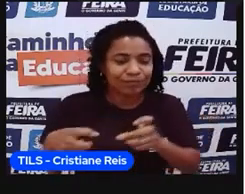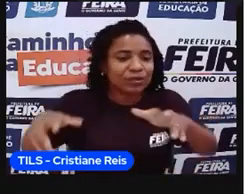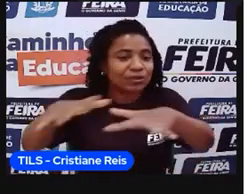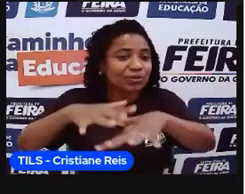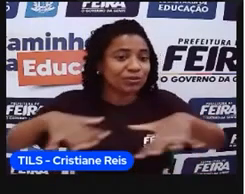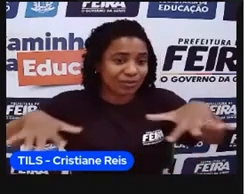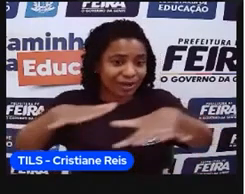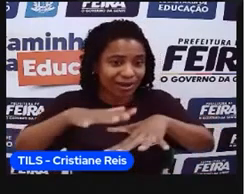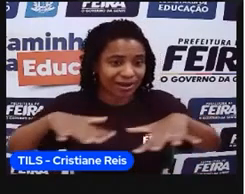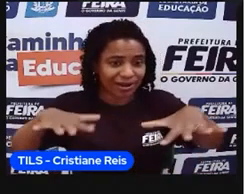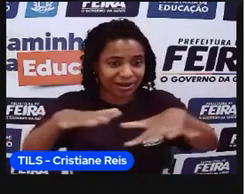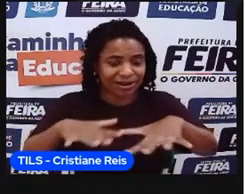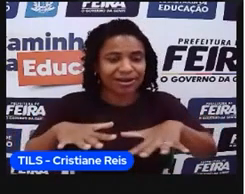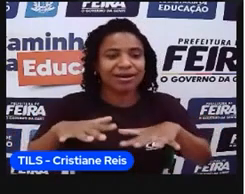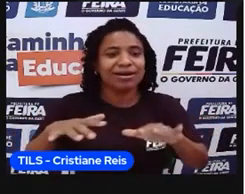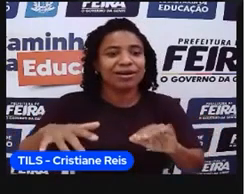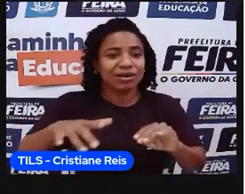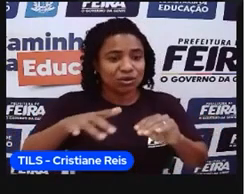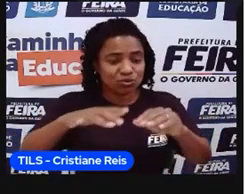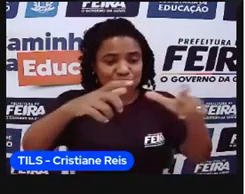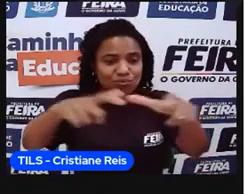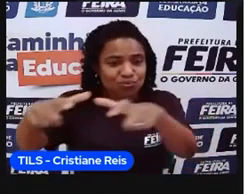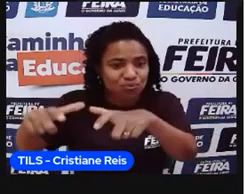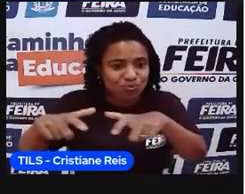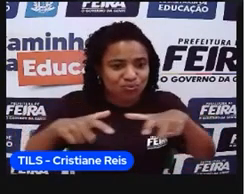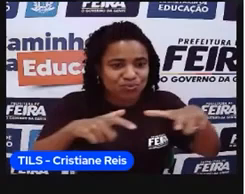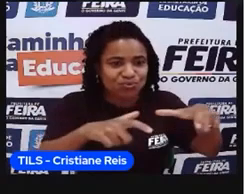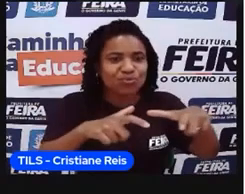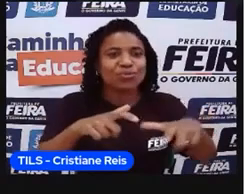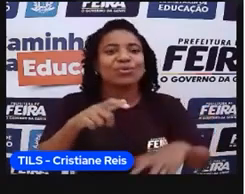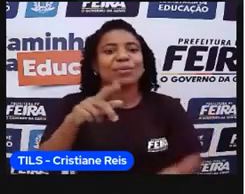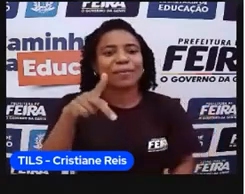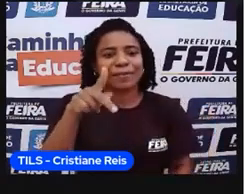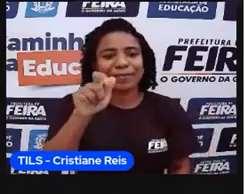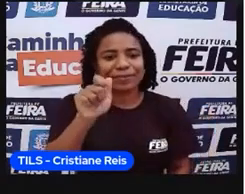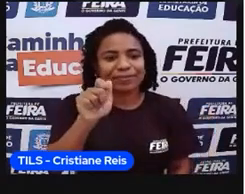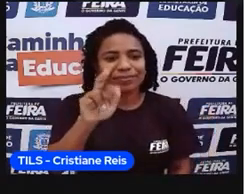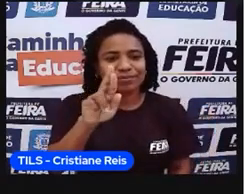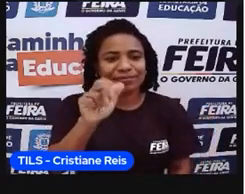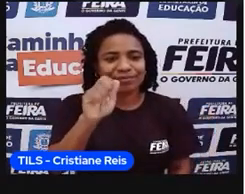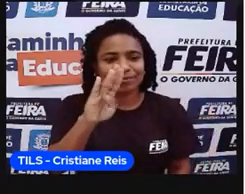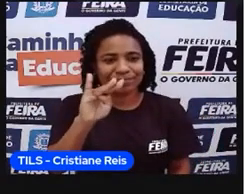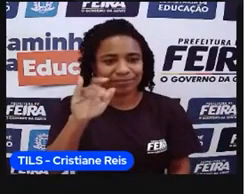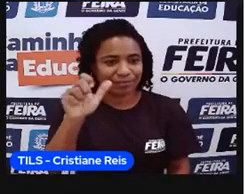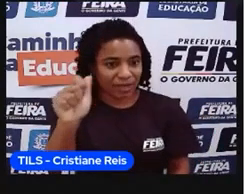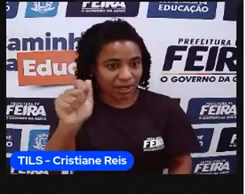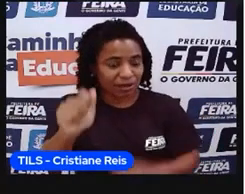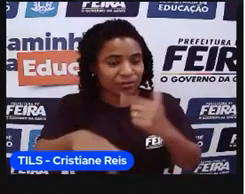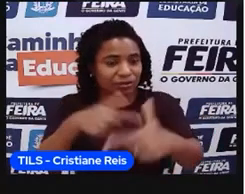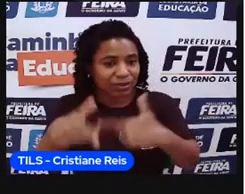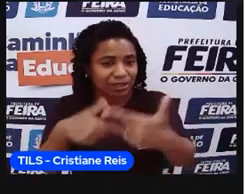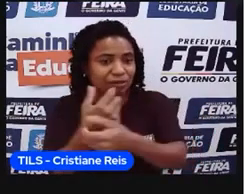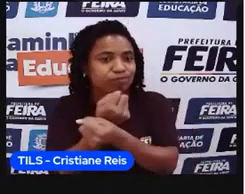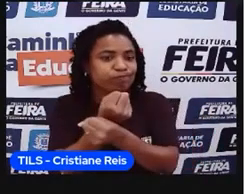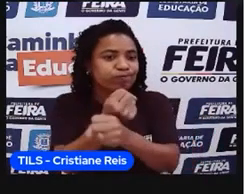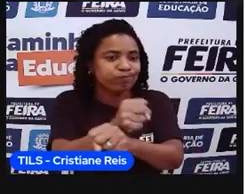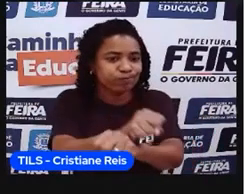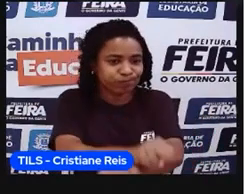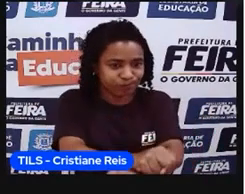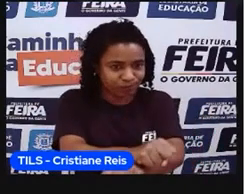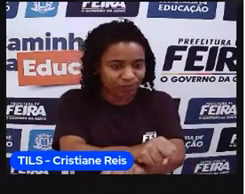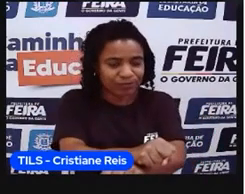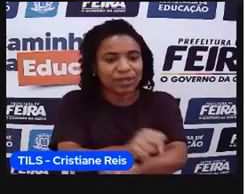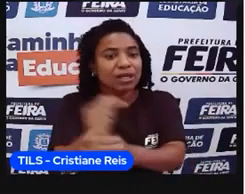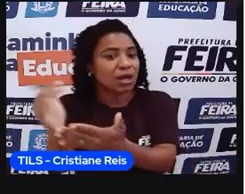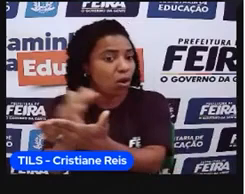utilizou a mão de obra escrava, né, e o oeste paulista, rua assalariado, né, então houve uma diferença, né, nos